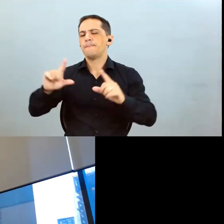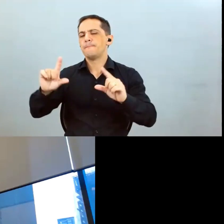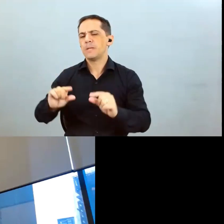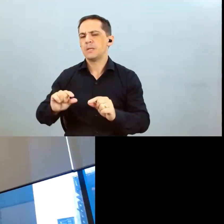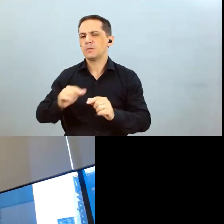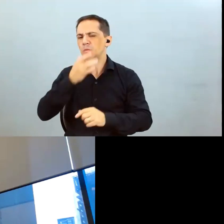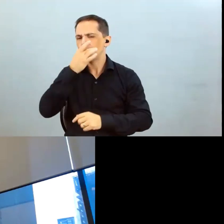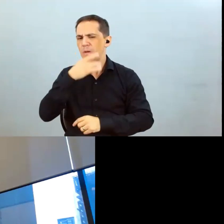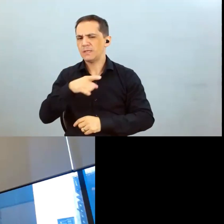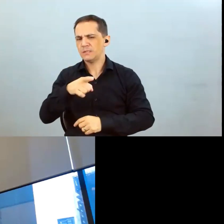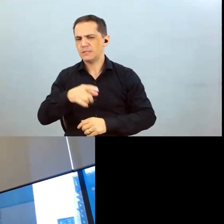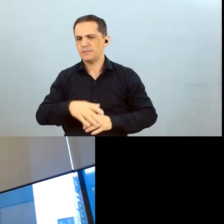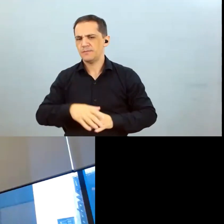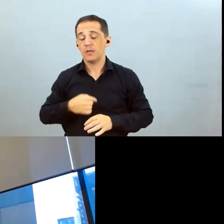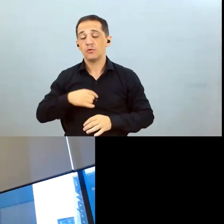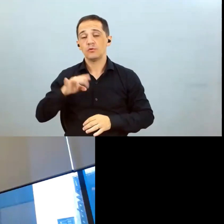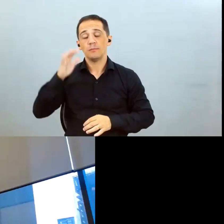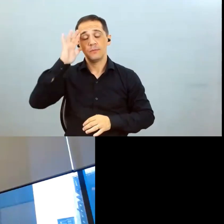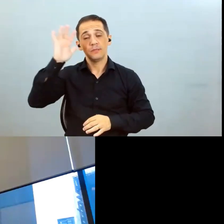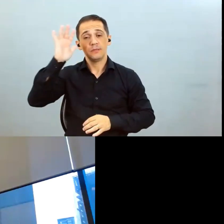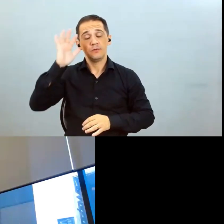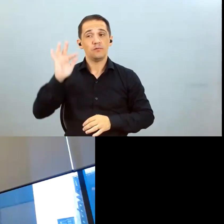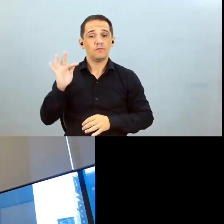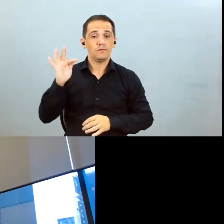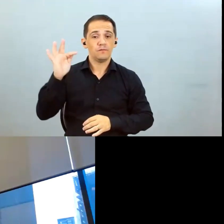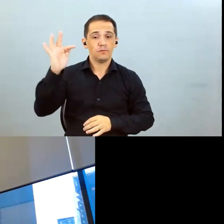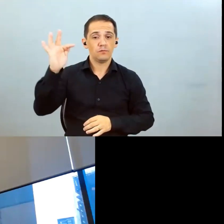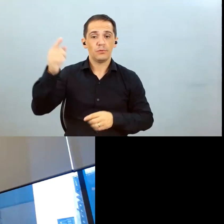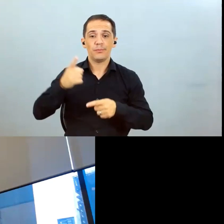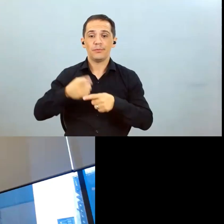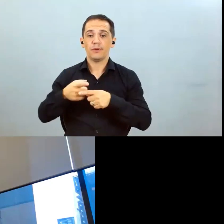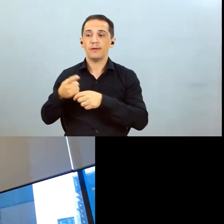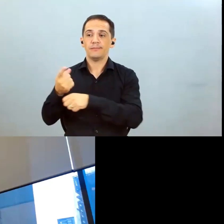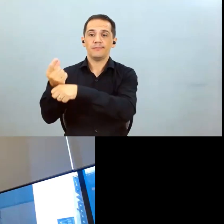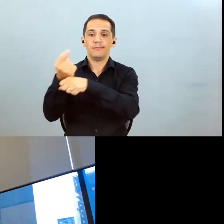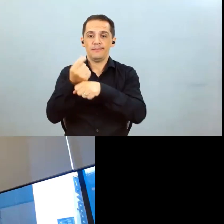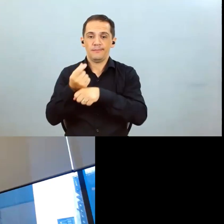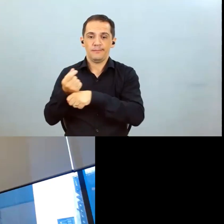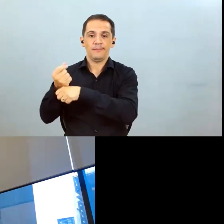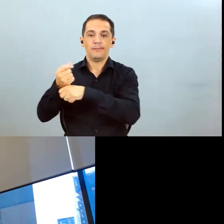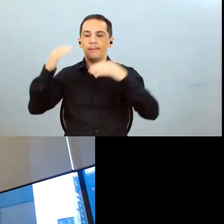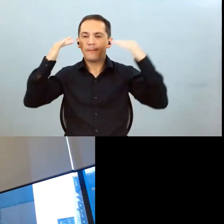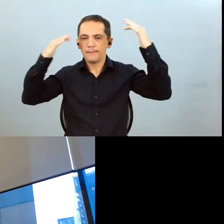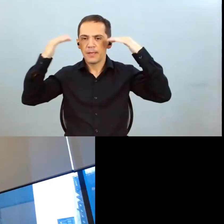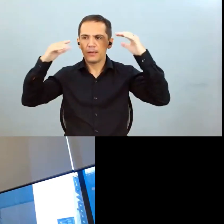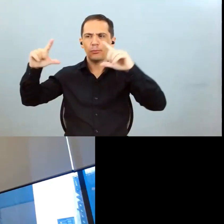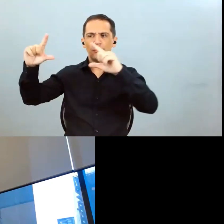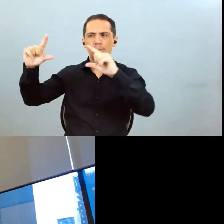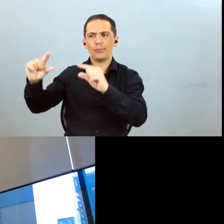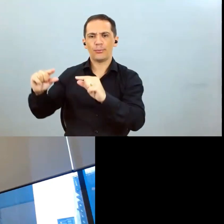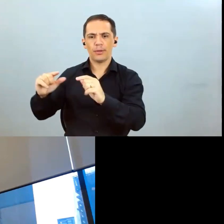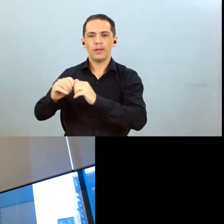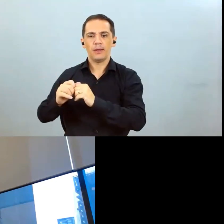ponto estou pensando mais olhando para frente com a queda de preço no mercado doméstico foi muito expressiva se o produtor a rentabilidade dele